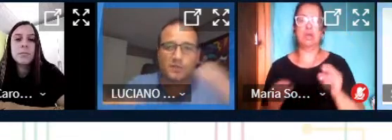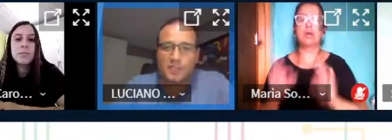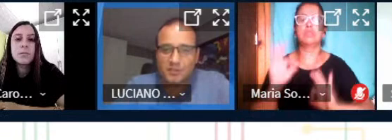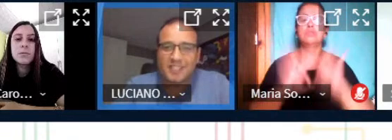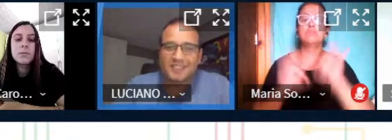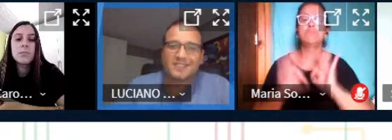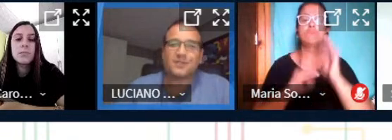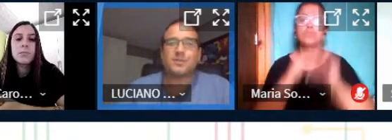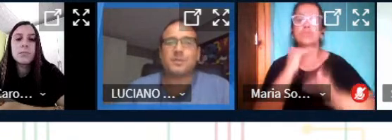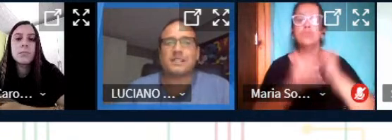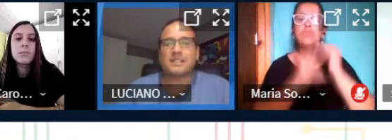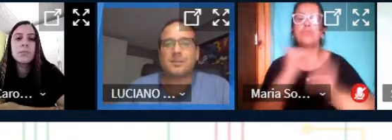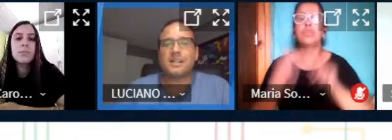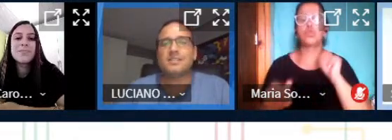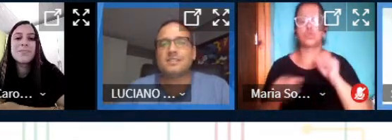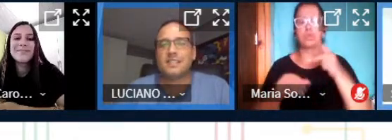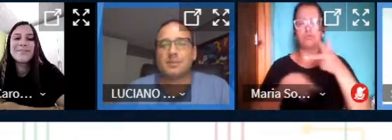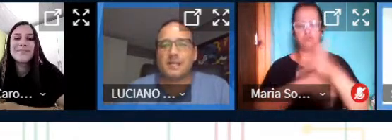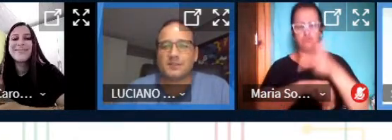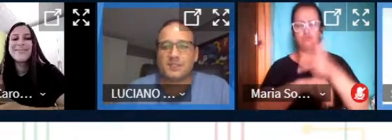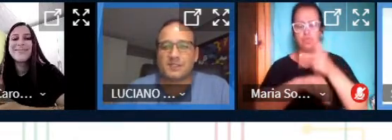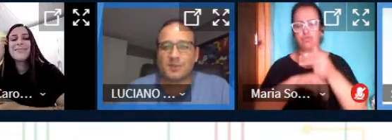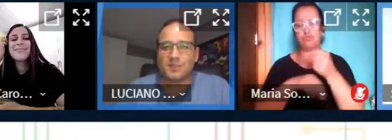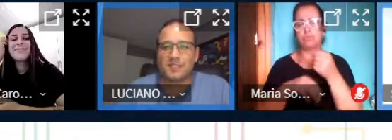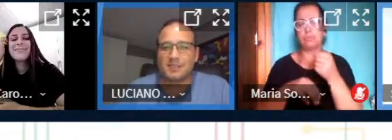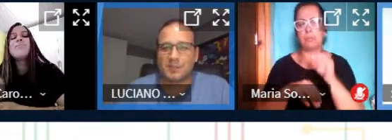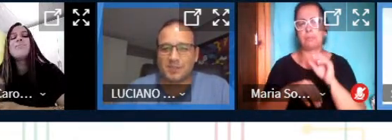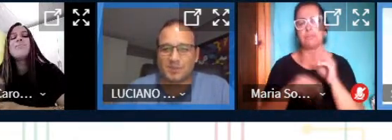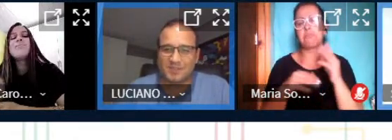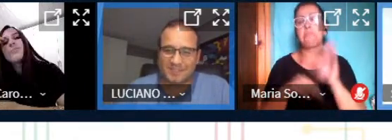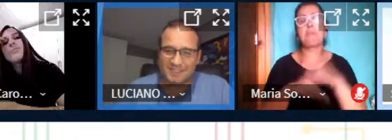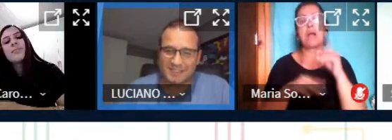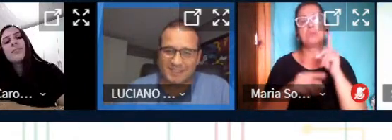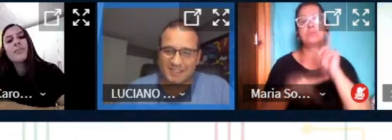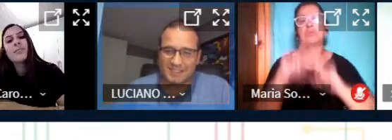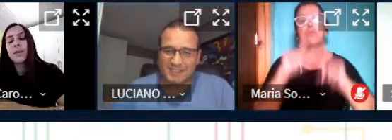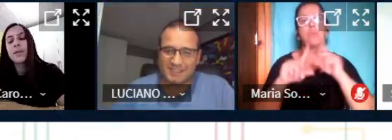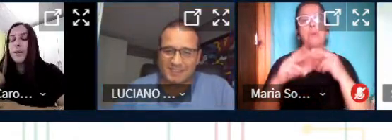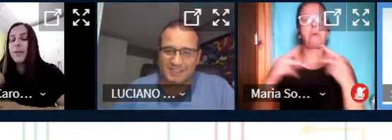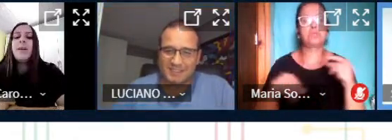além do vídeo né foi um baita trabalho o que mais vocês desenvolveram nesse período